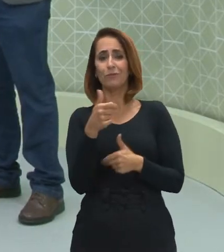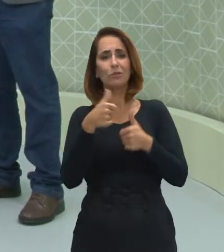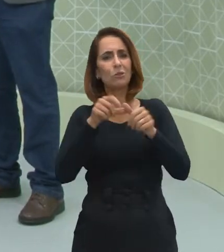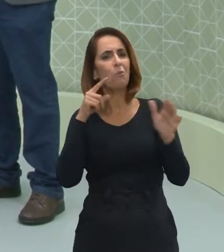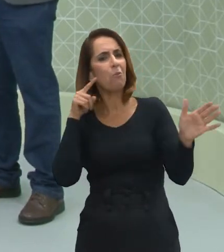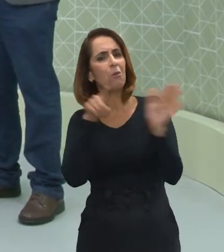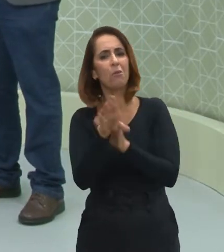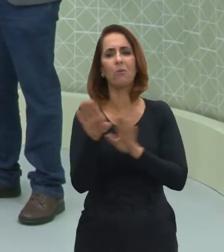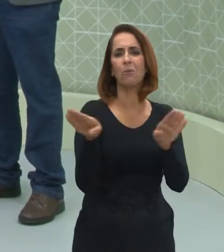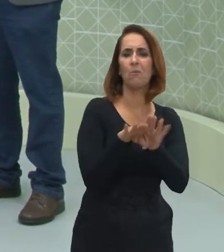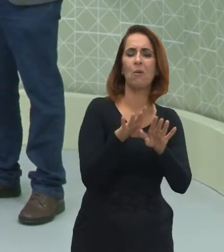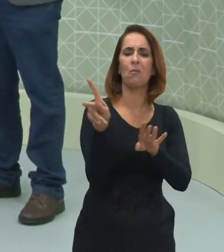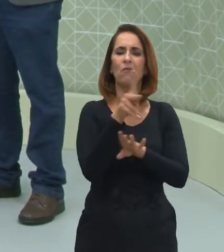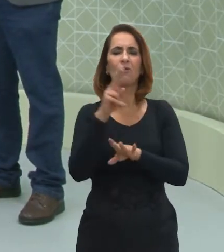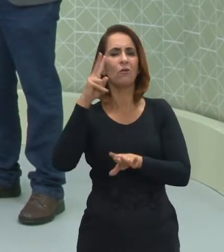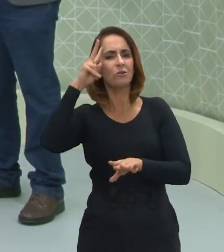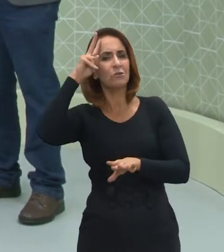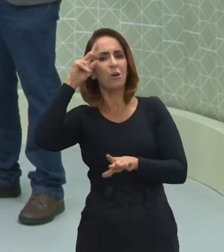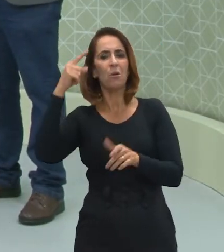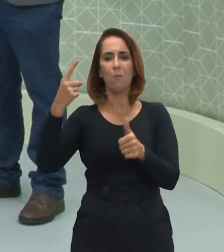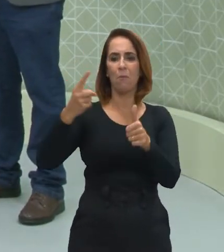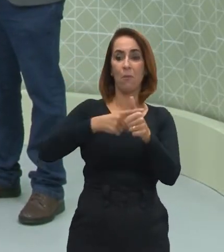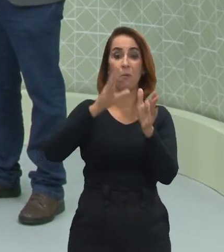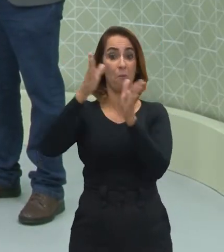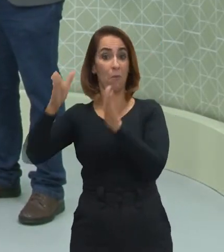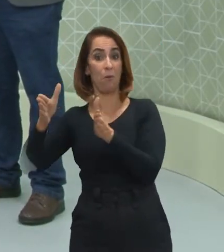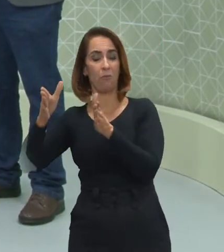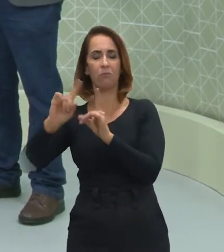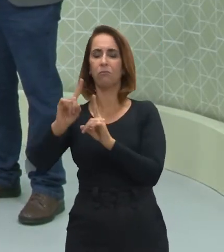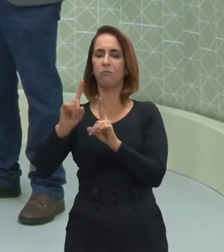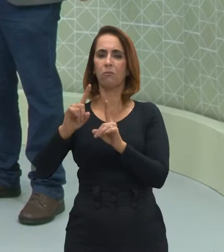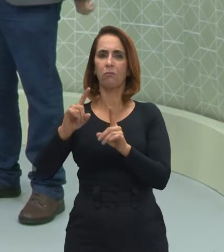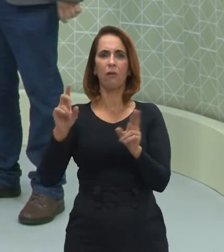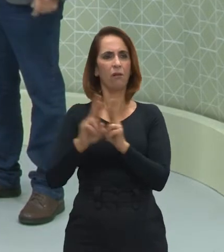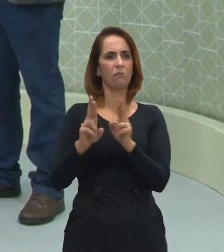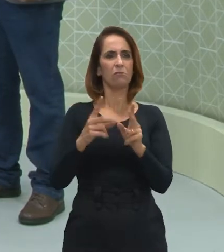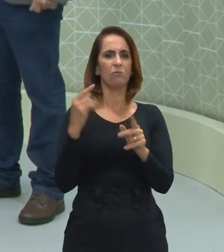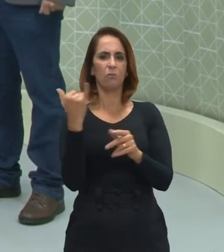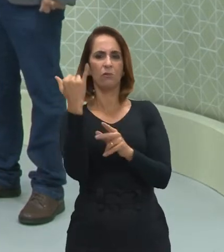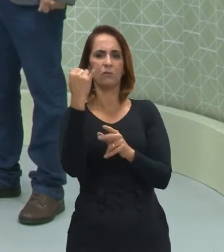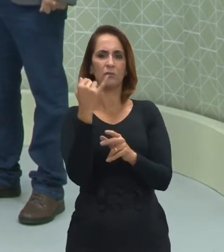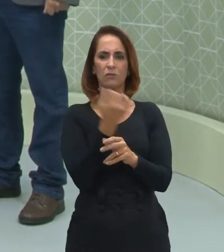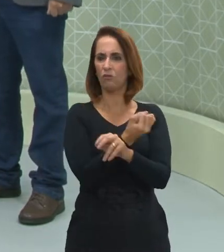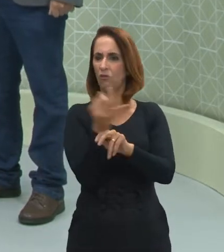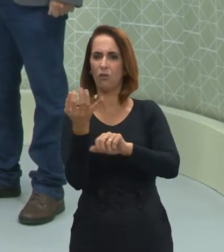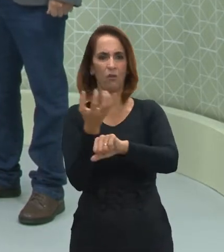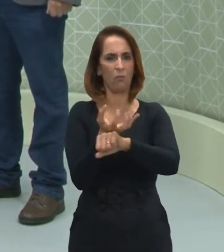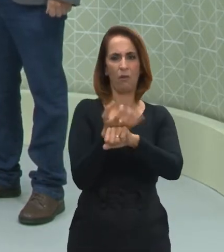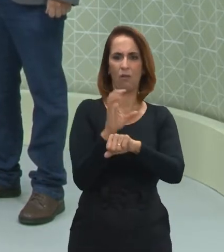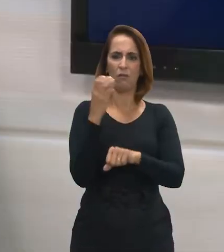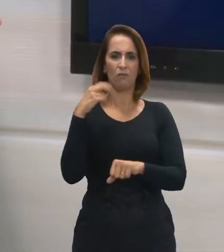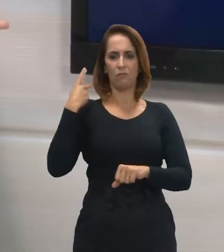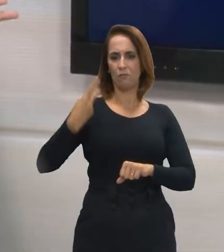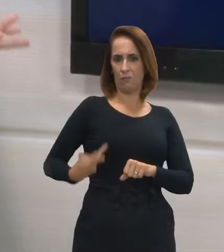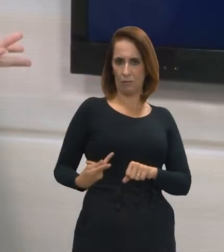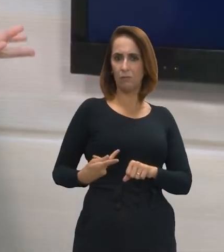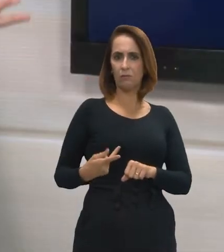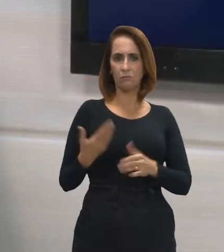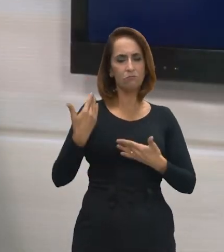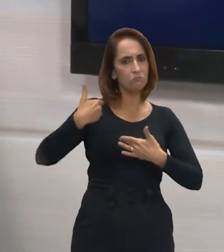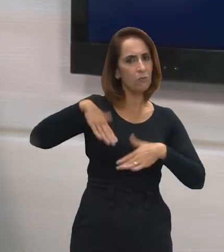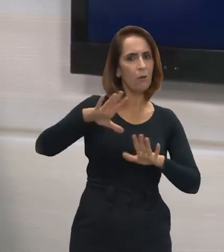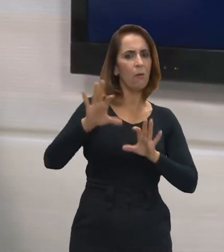nós perguntamos também para o professor de História, no primeiro bloco, em relação à importância dessas disciplinas das ciências humanas